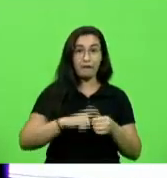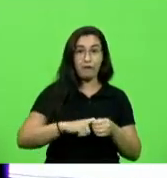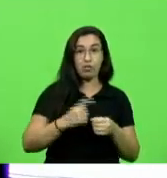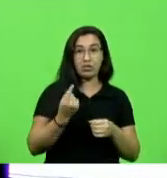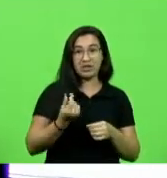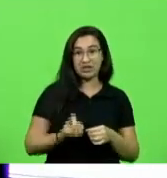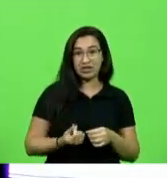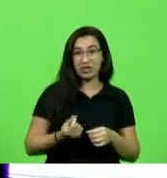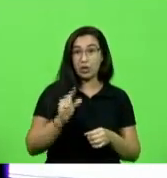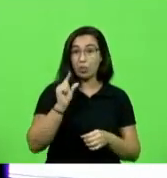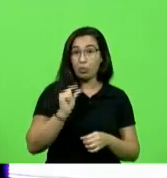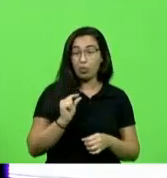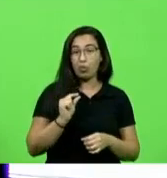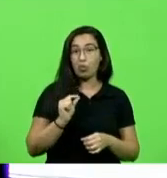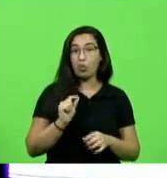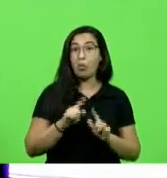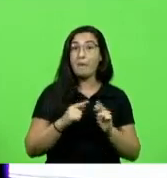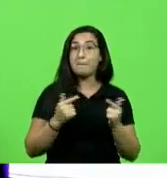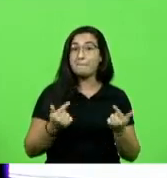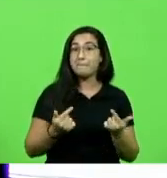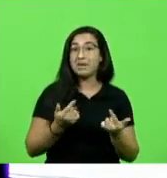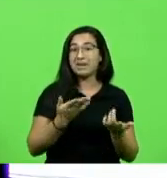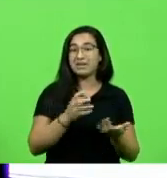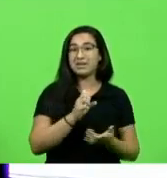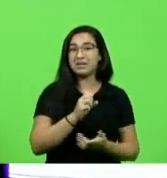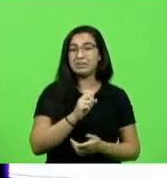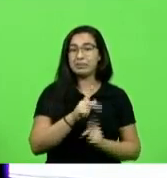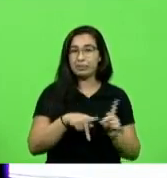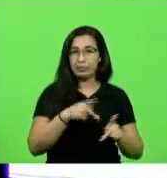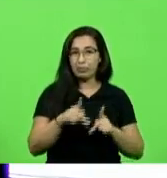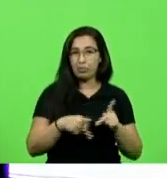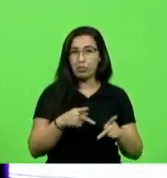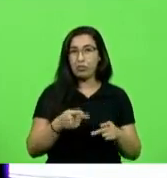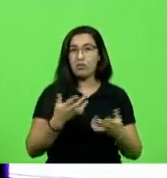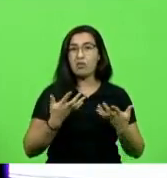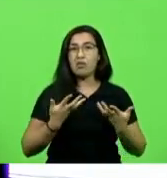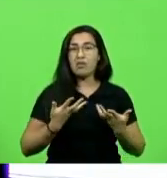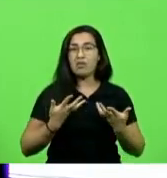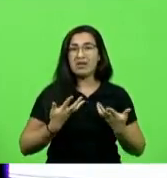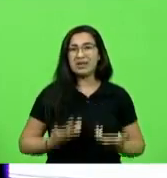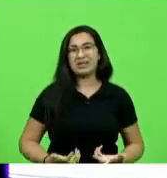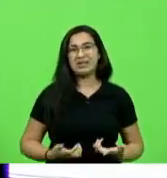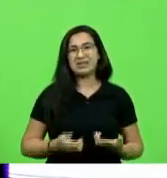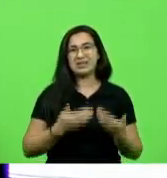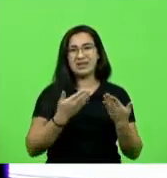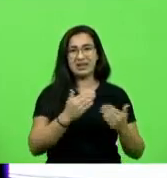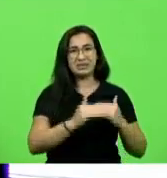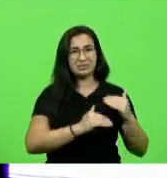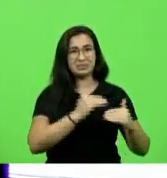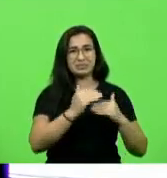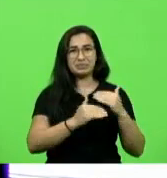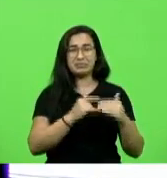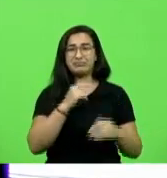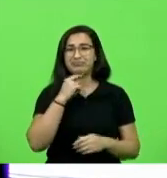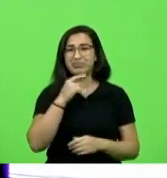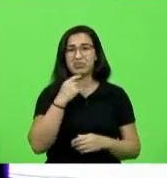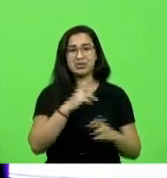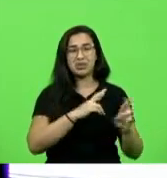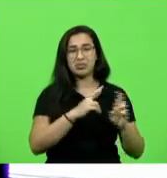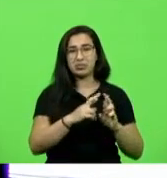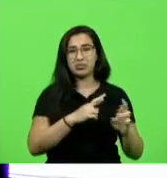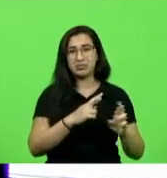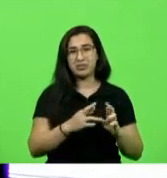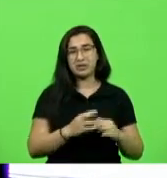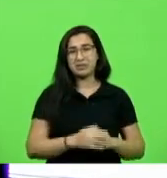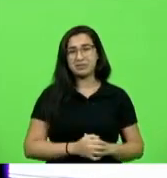ver a 470 como um empecilho ao desenvolvimento econômico social e como uma rodovia